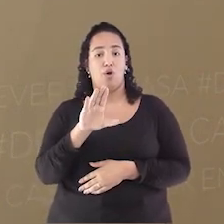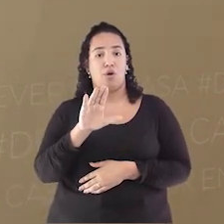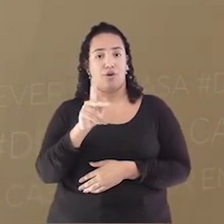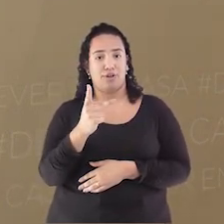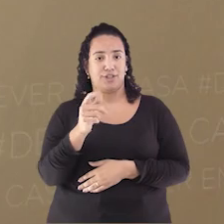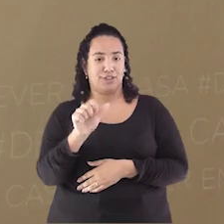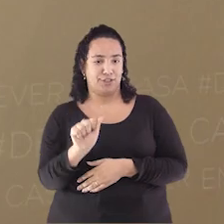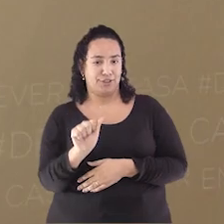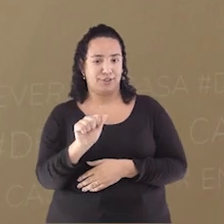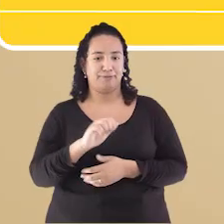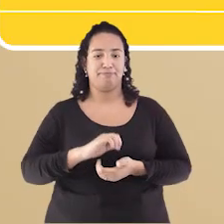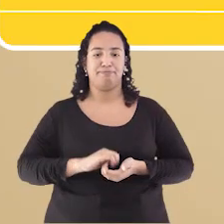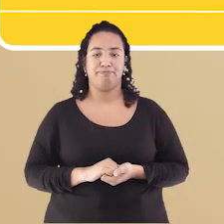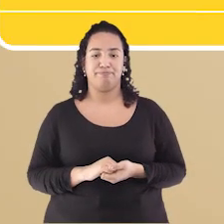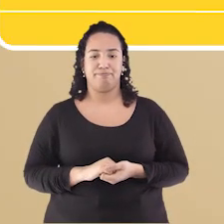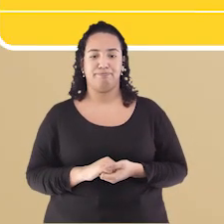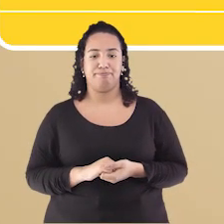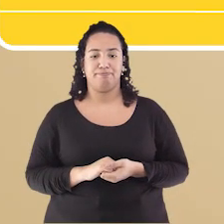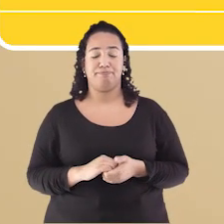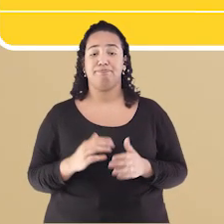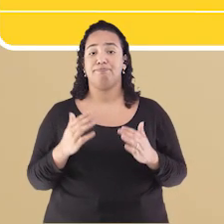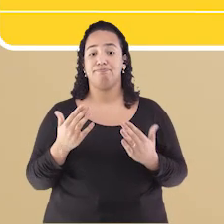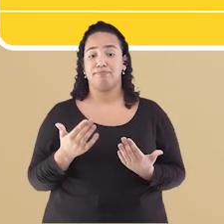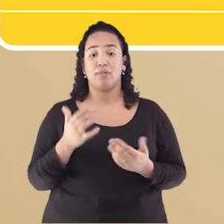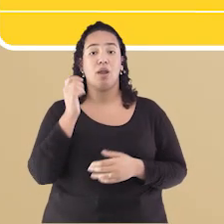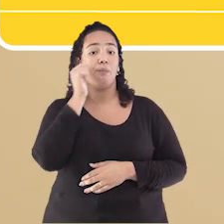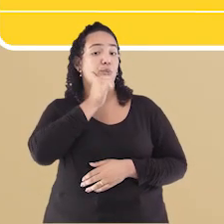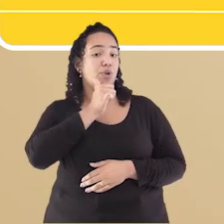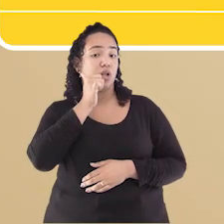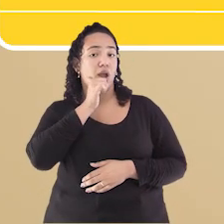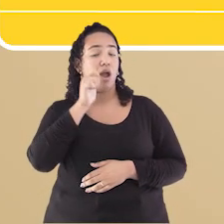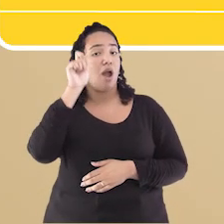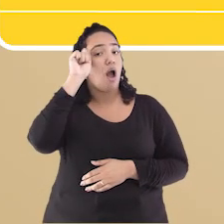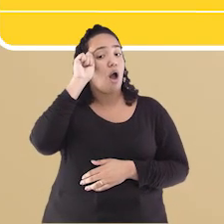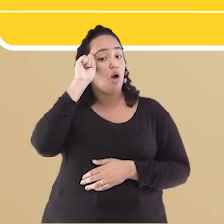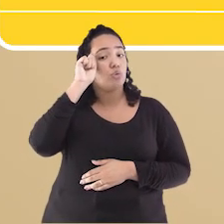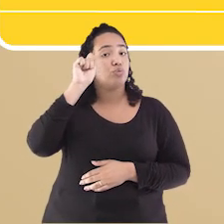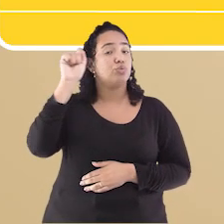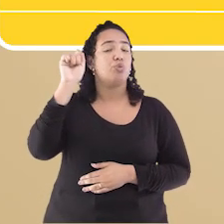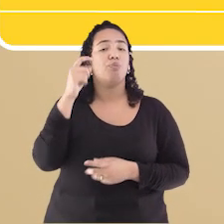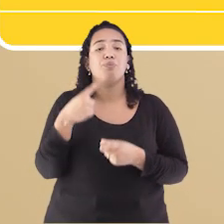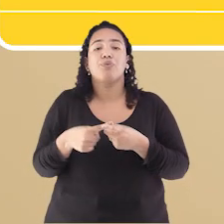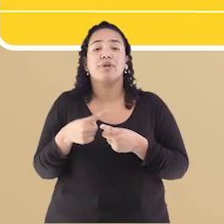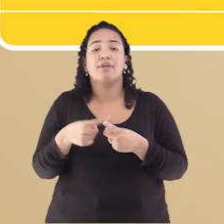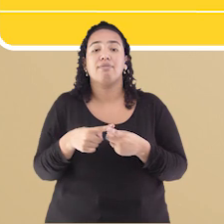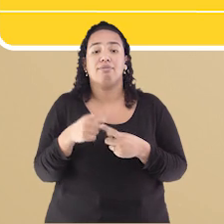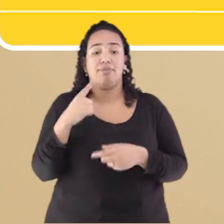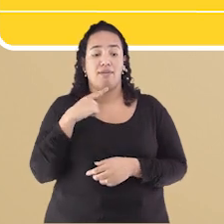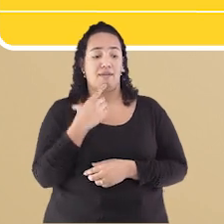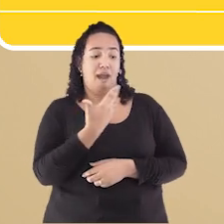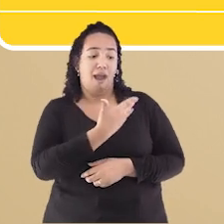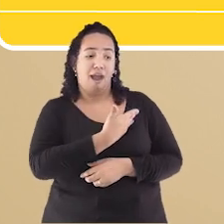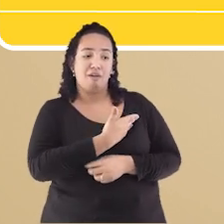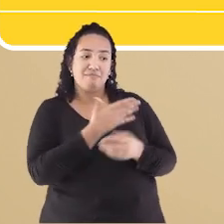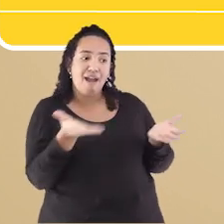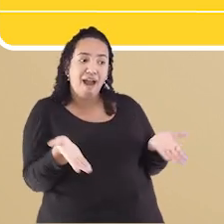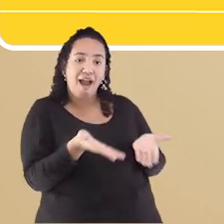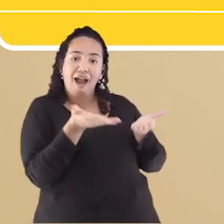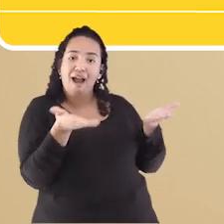aprendeu a ver Ruth Rocha se tornou autora por incentivo de uma amiga